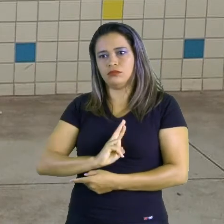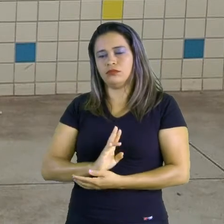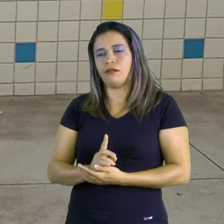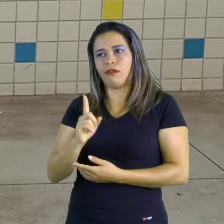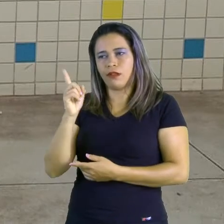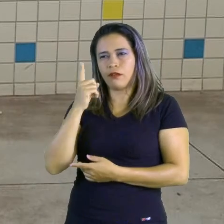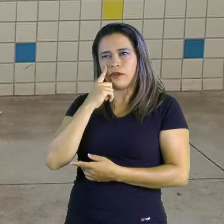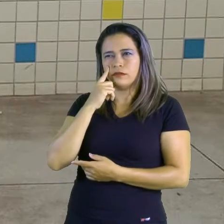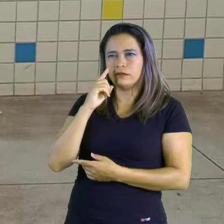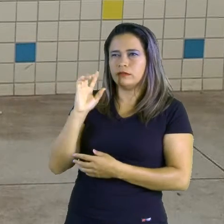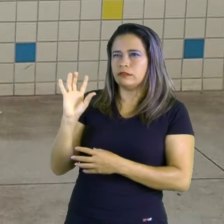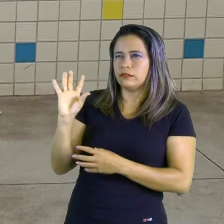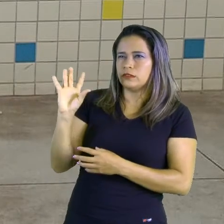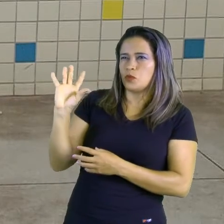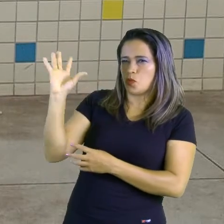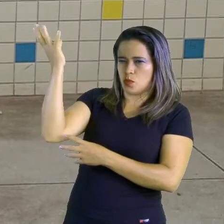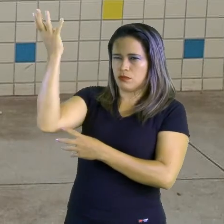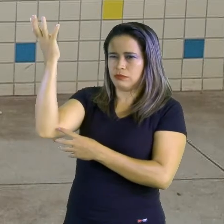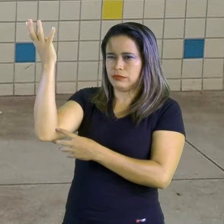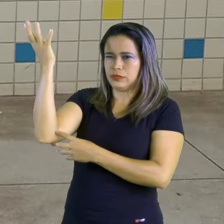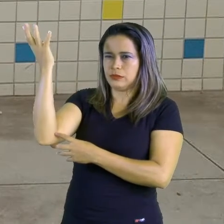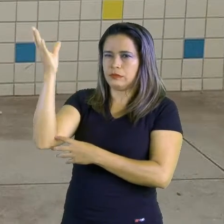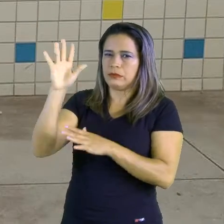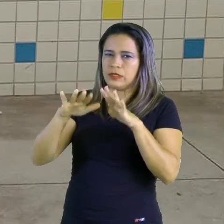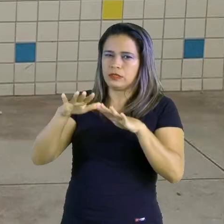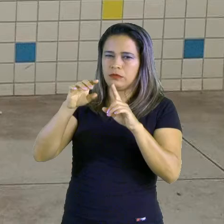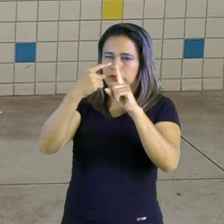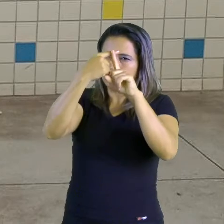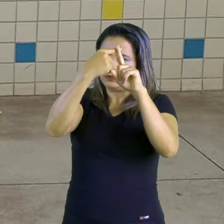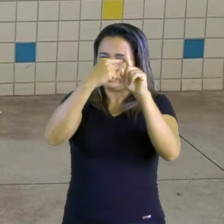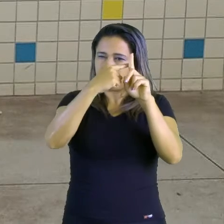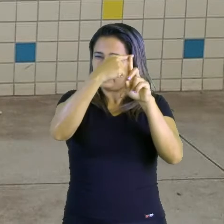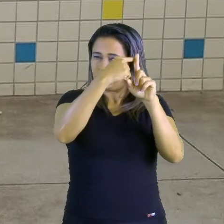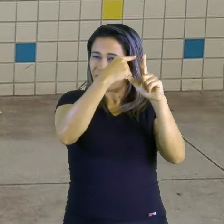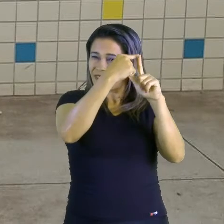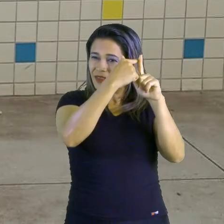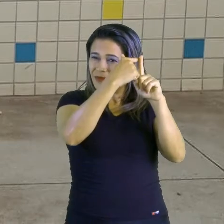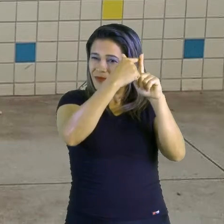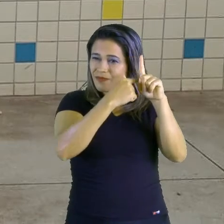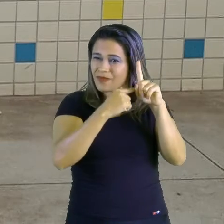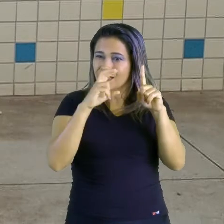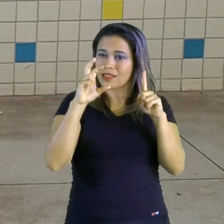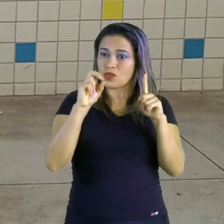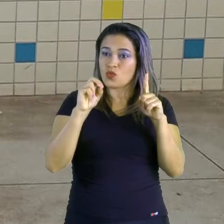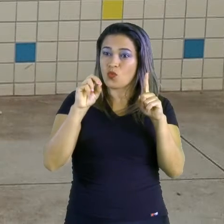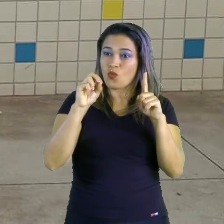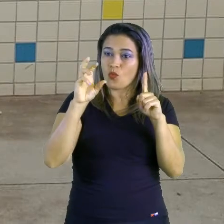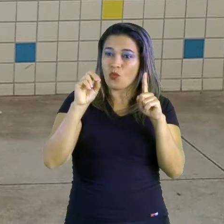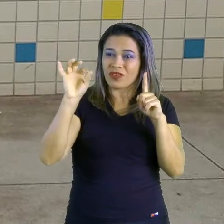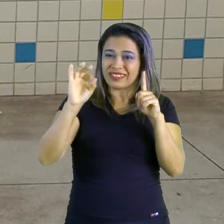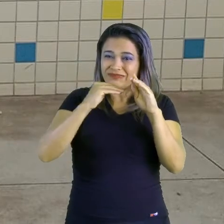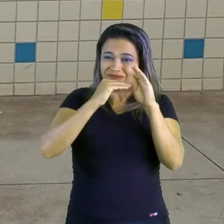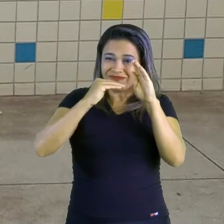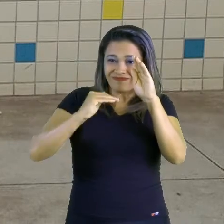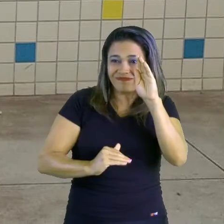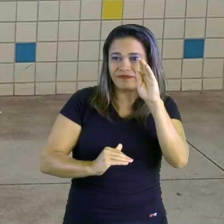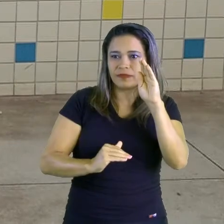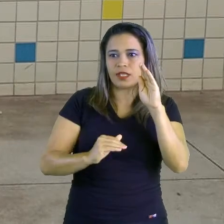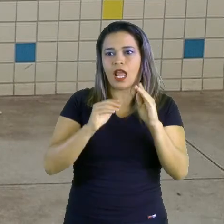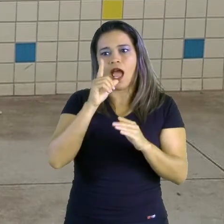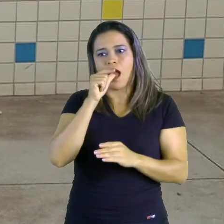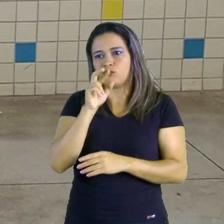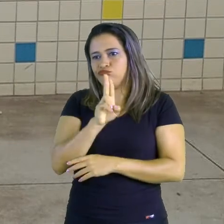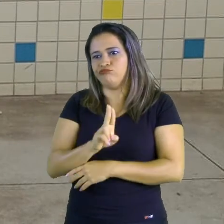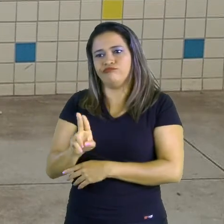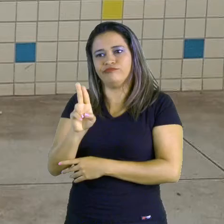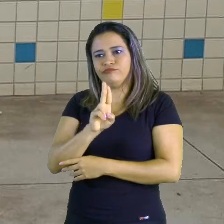ver sobre o clima que eles chegam até menos 50 graus no inverno. Ou seja, a água não pode ser usada em